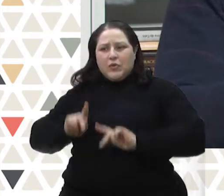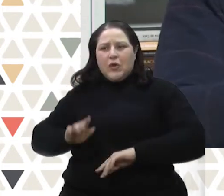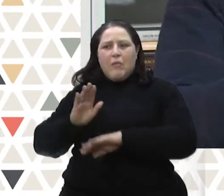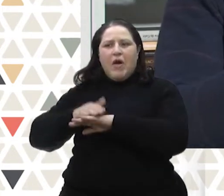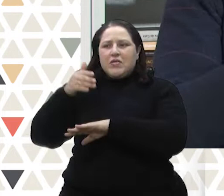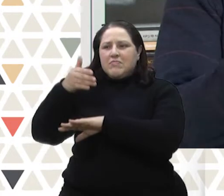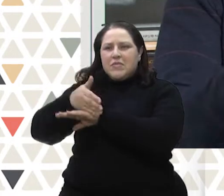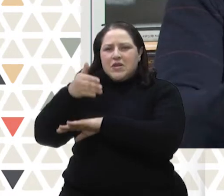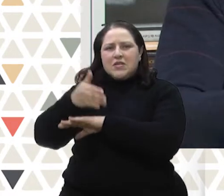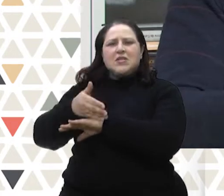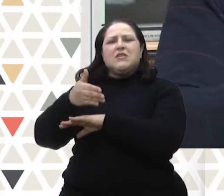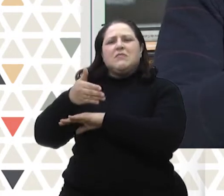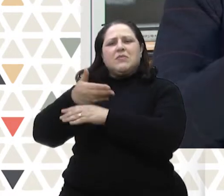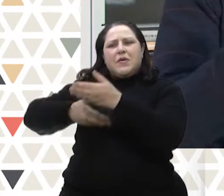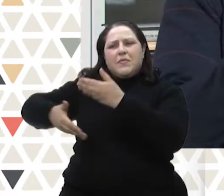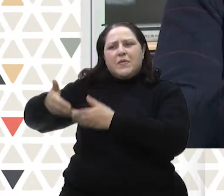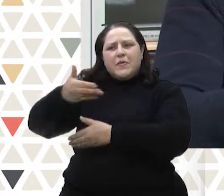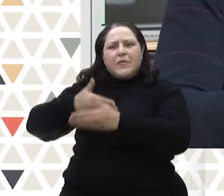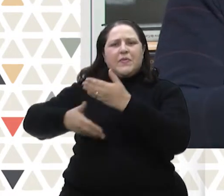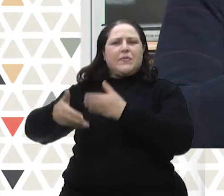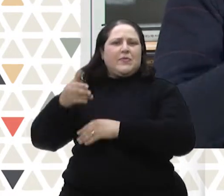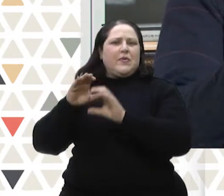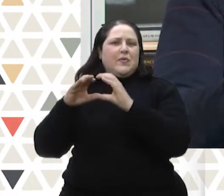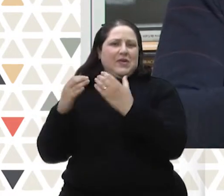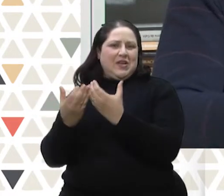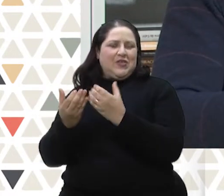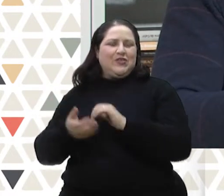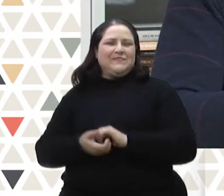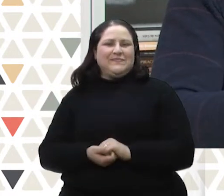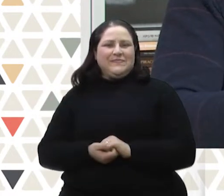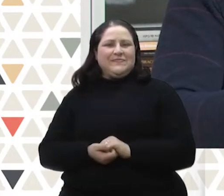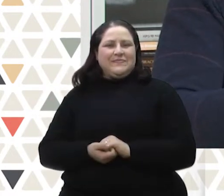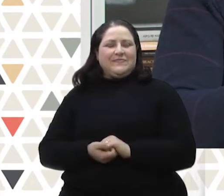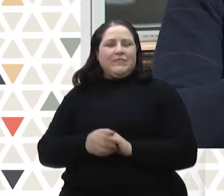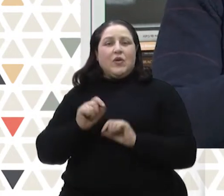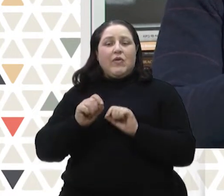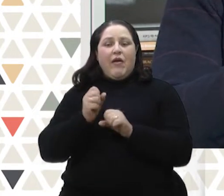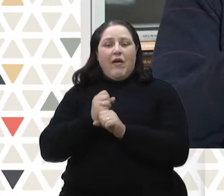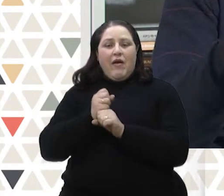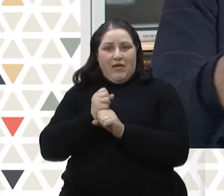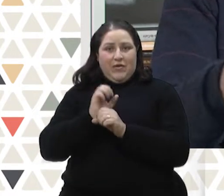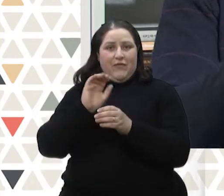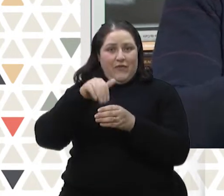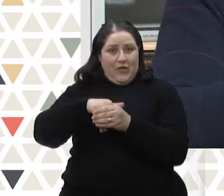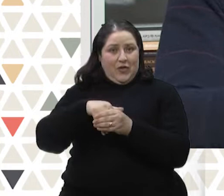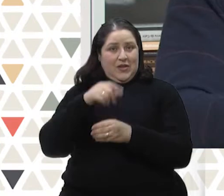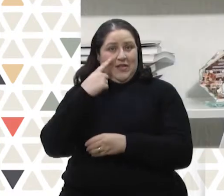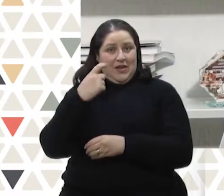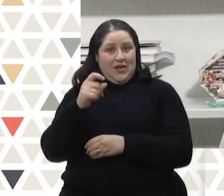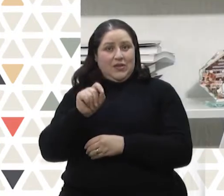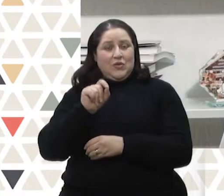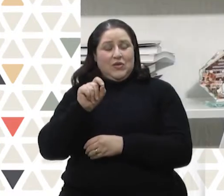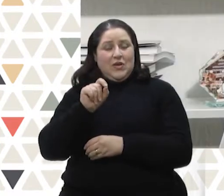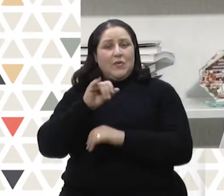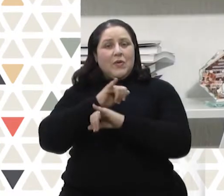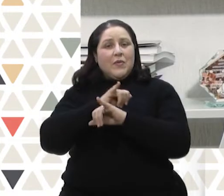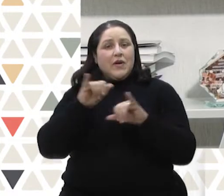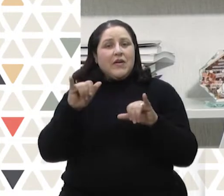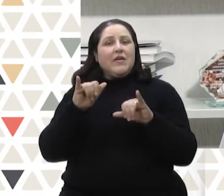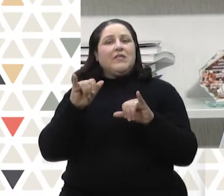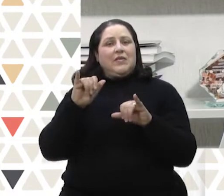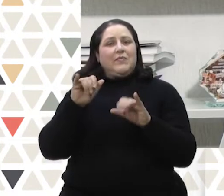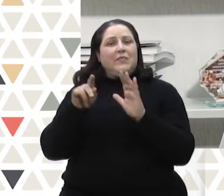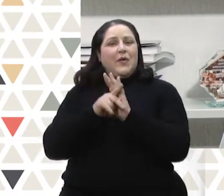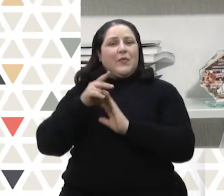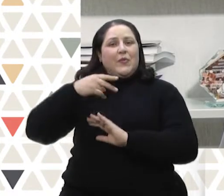que tendem a girar mais pontualmente na comunidade. Mas em ano eleitoral, que é o que nos interessa, nós vamos